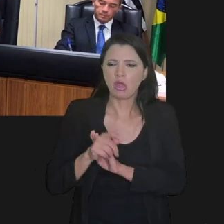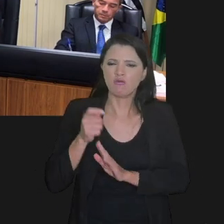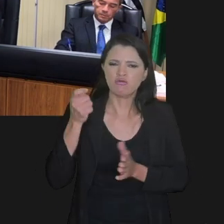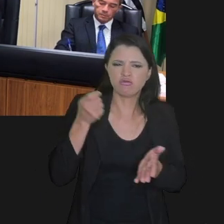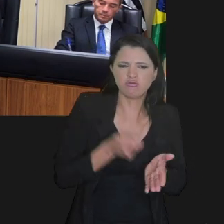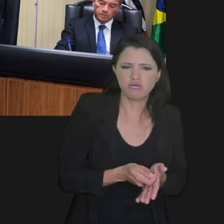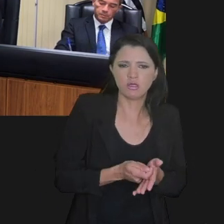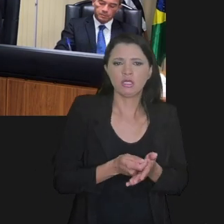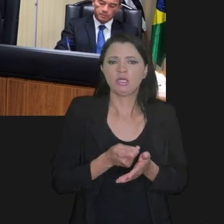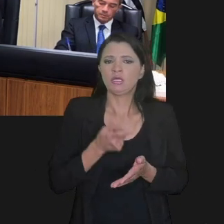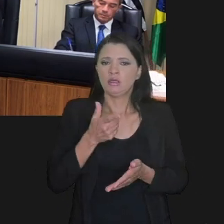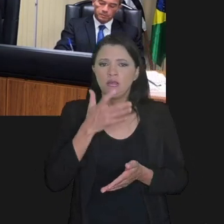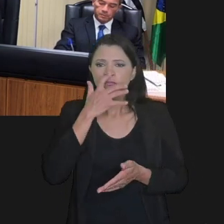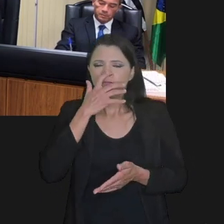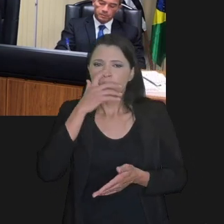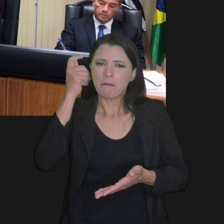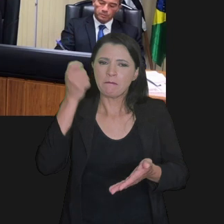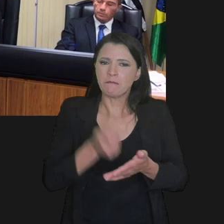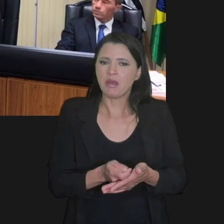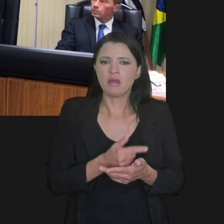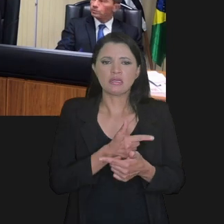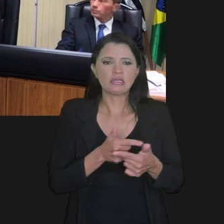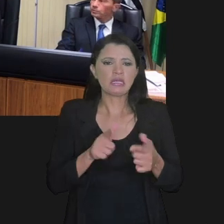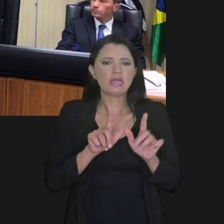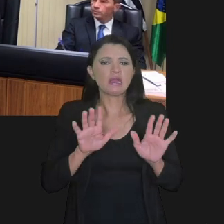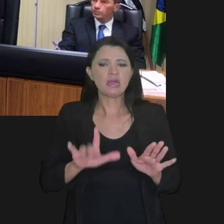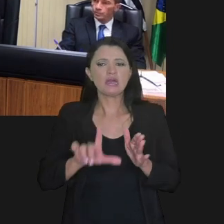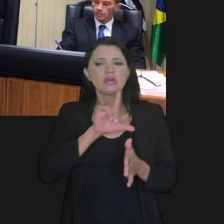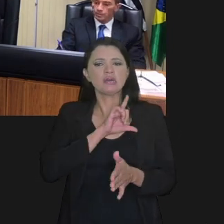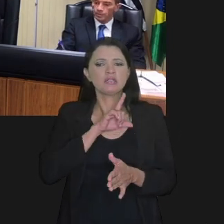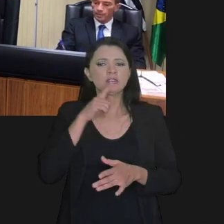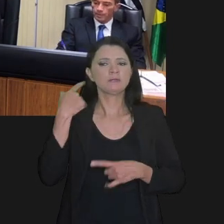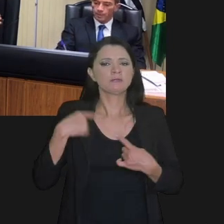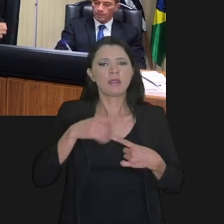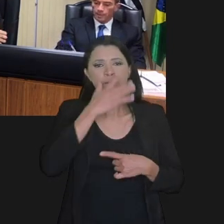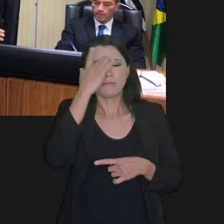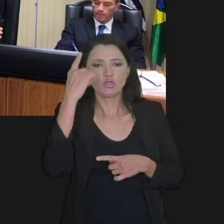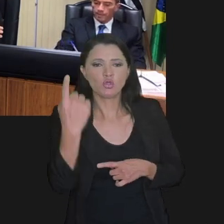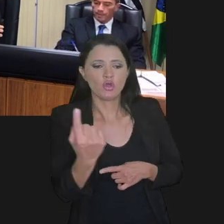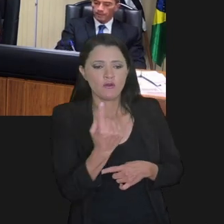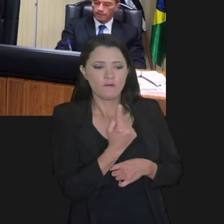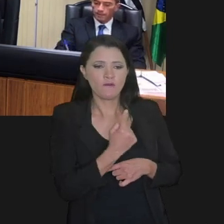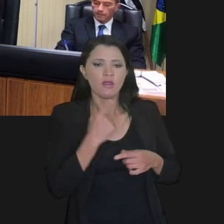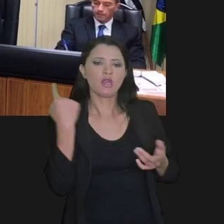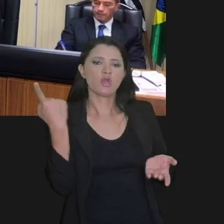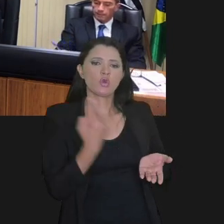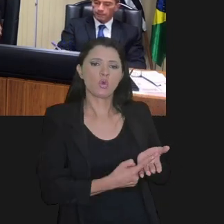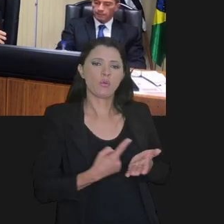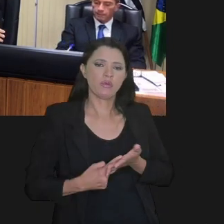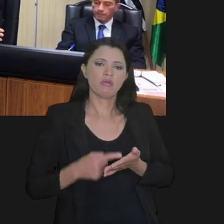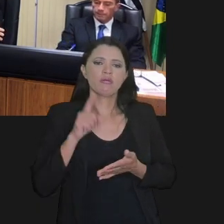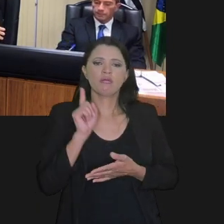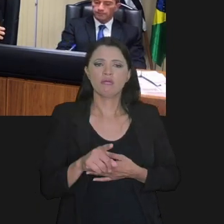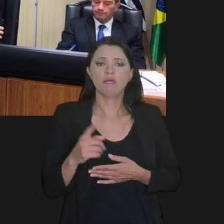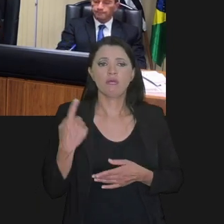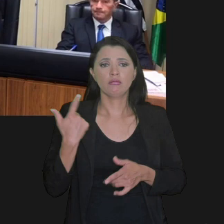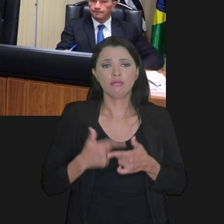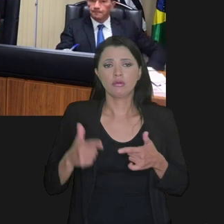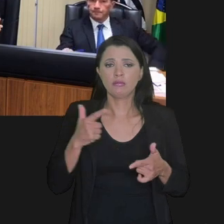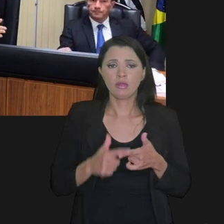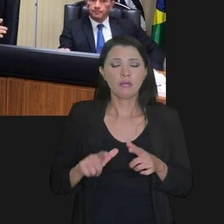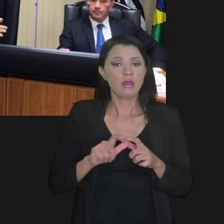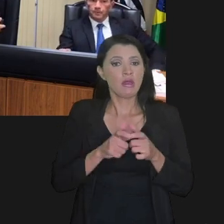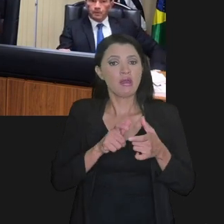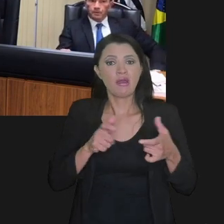combate à fraude, agressividade, cobrança muito incisiva sem uma válvula de escape para que o contribuinte chegue à conformidade